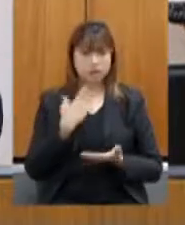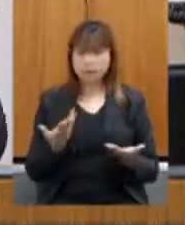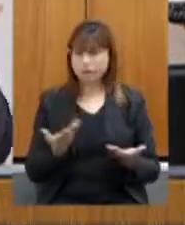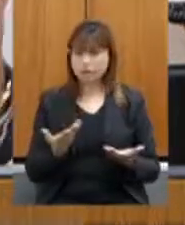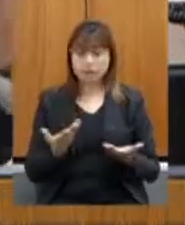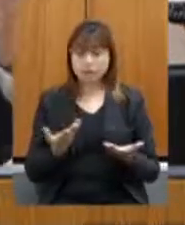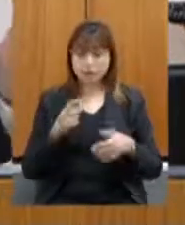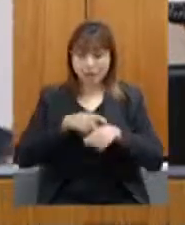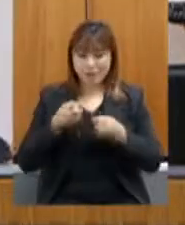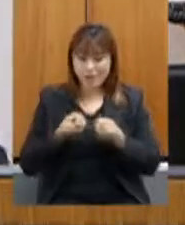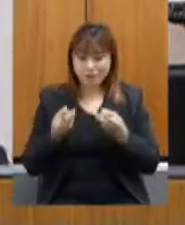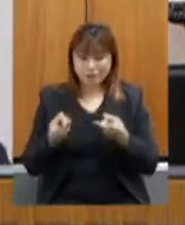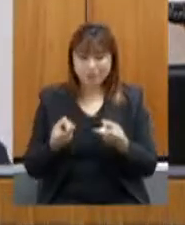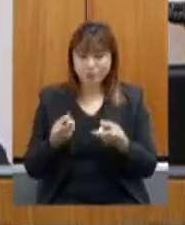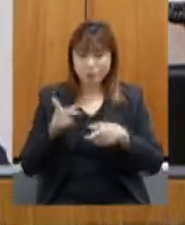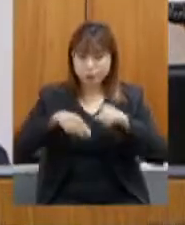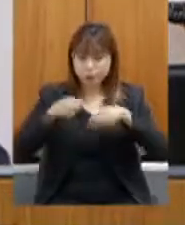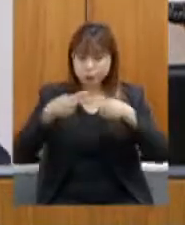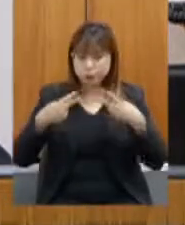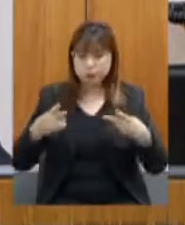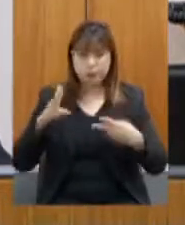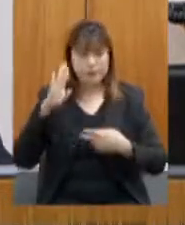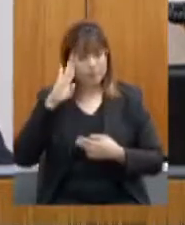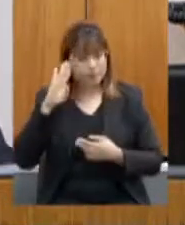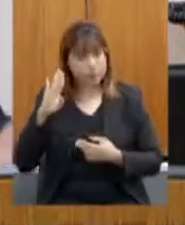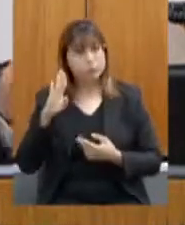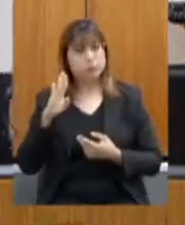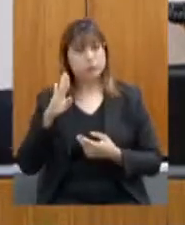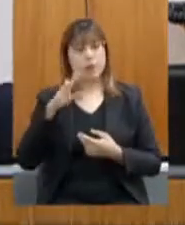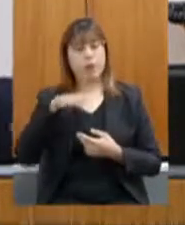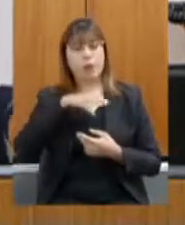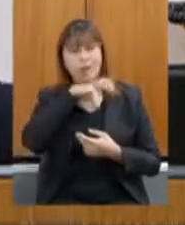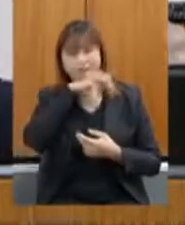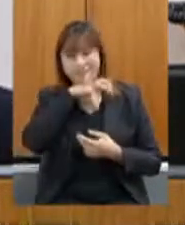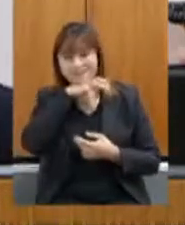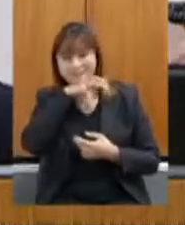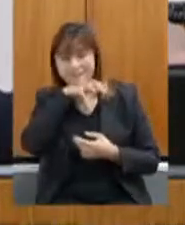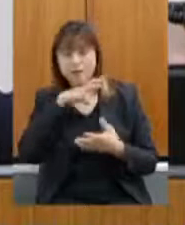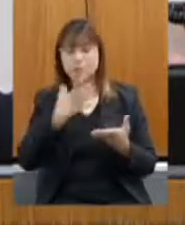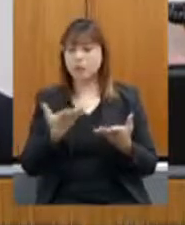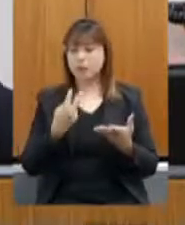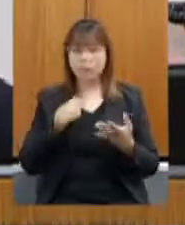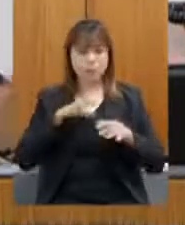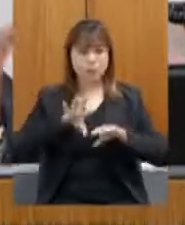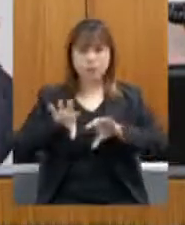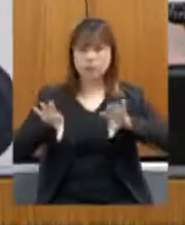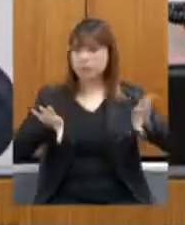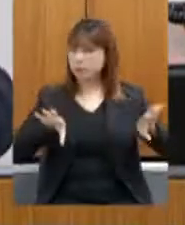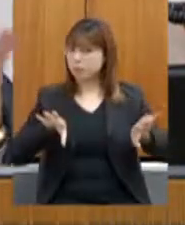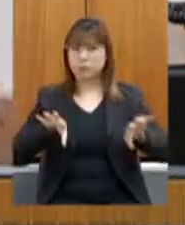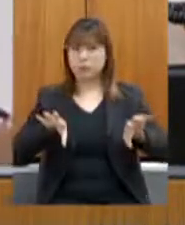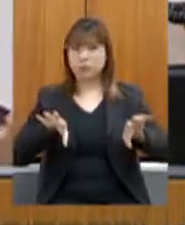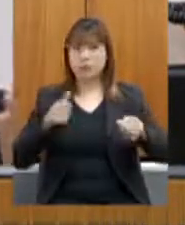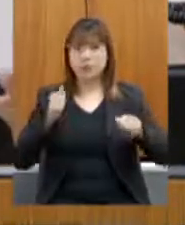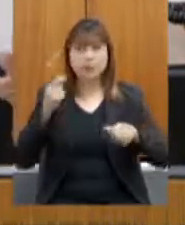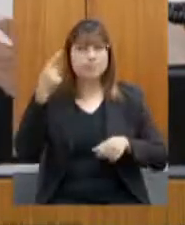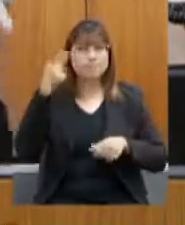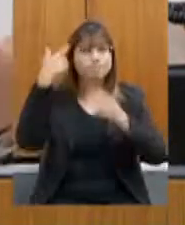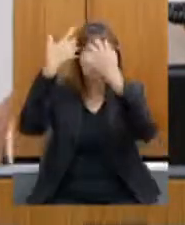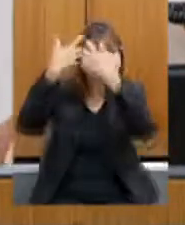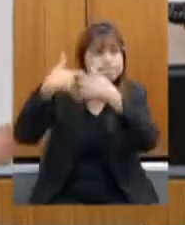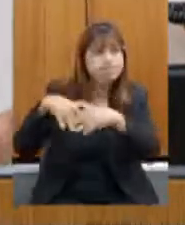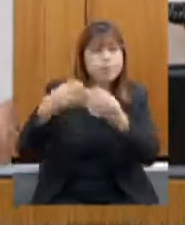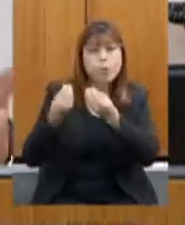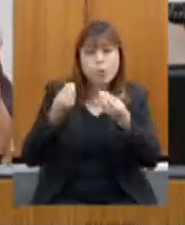comercialização, especialmente dos produtos de origem animal, essa separação. Nós temos que pensar uma forma de fazer essa